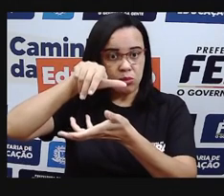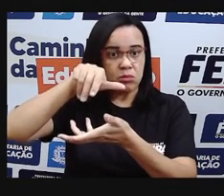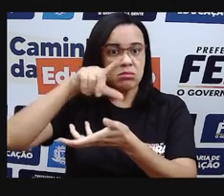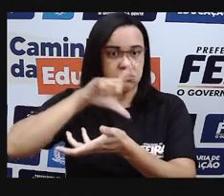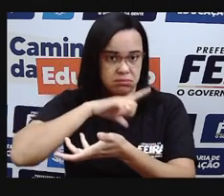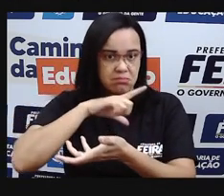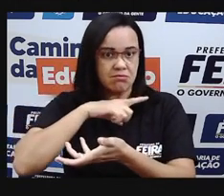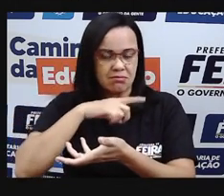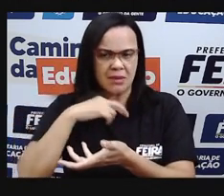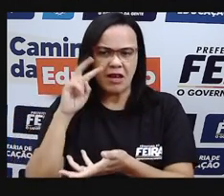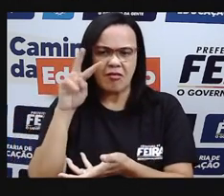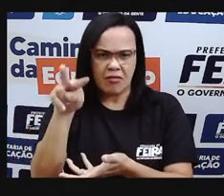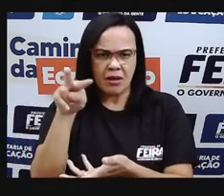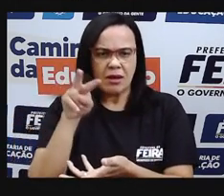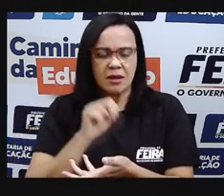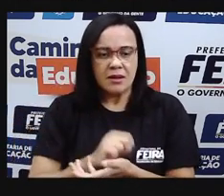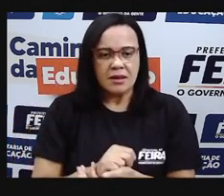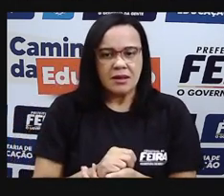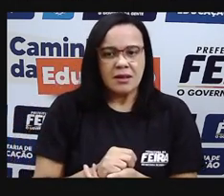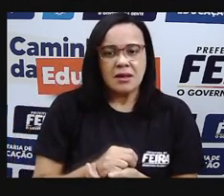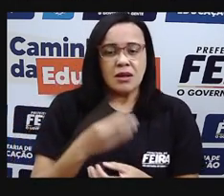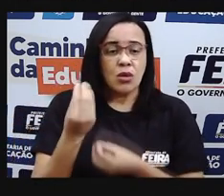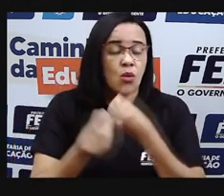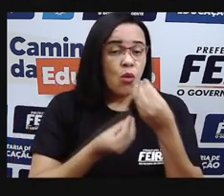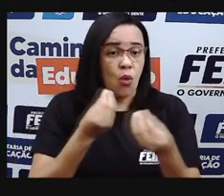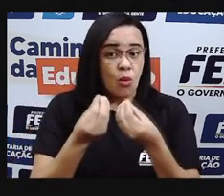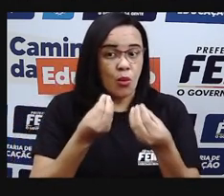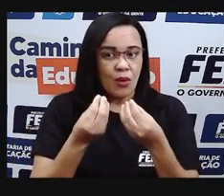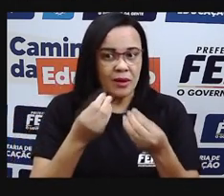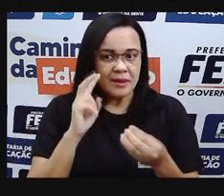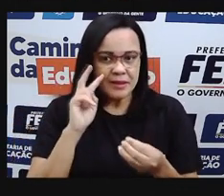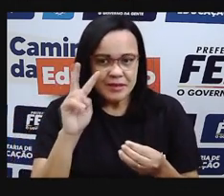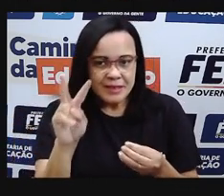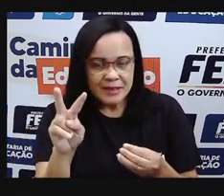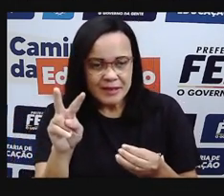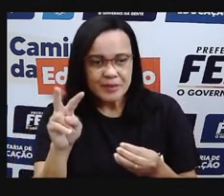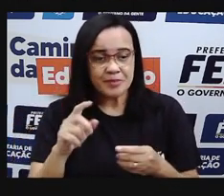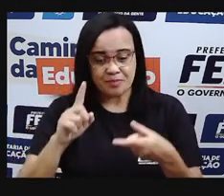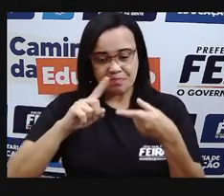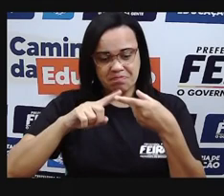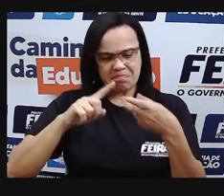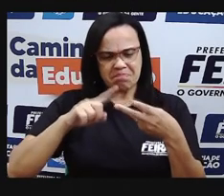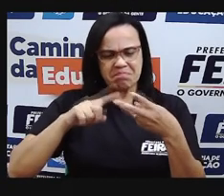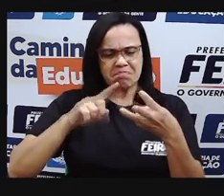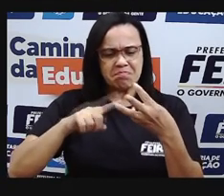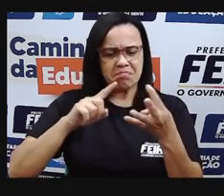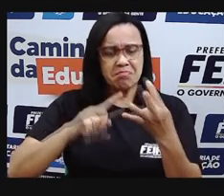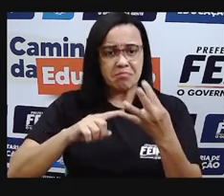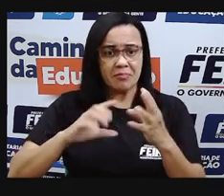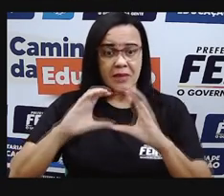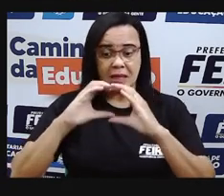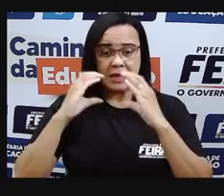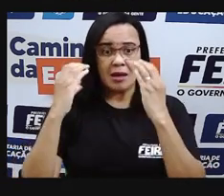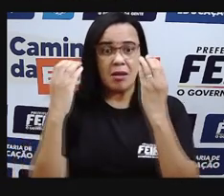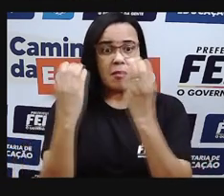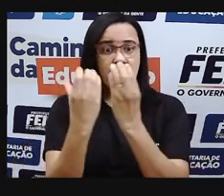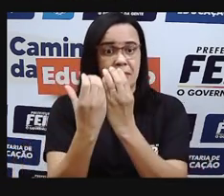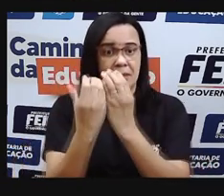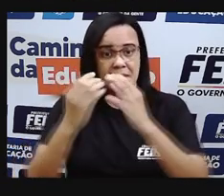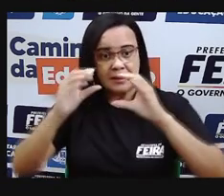da superfície da Terra? A gente tem a exosfera, termosfera, mesosfera,